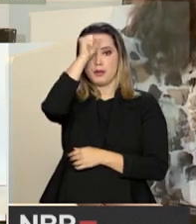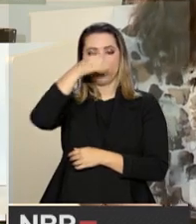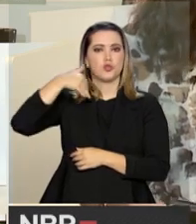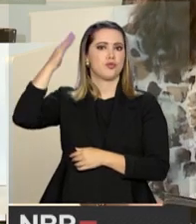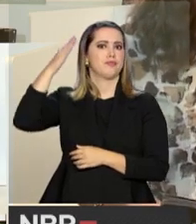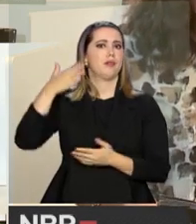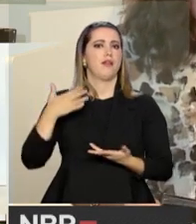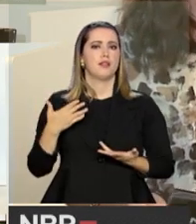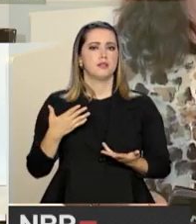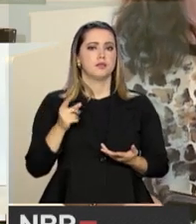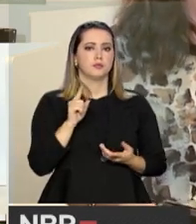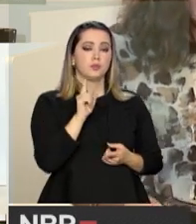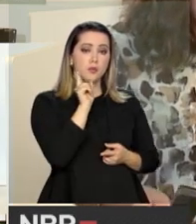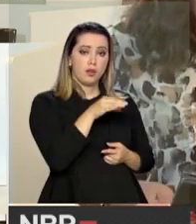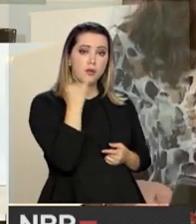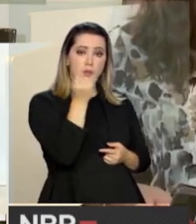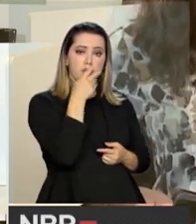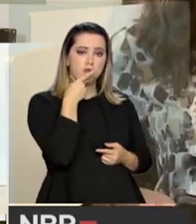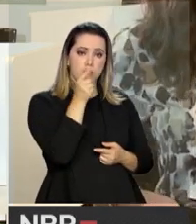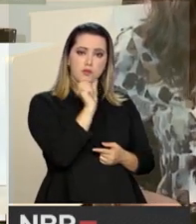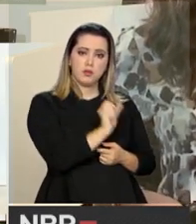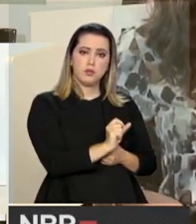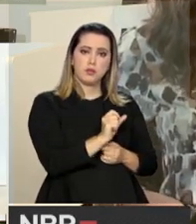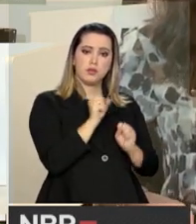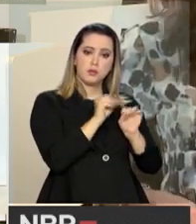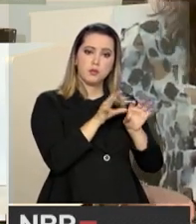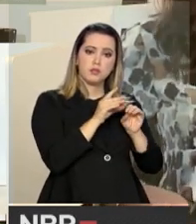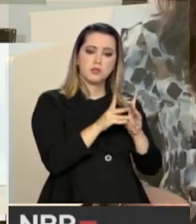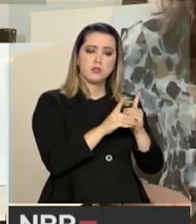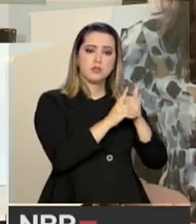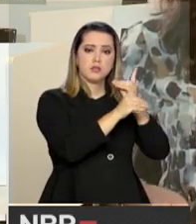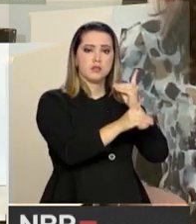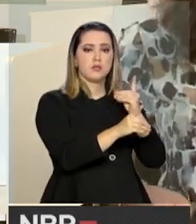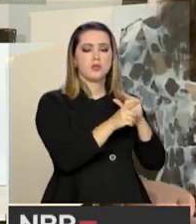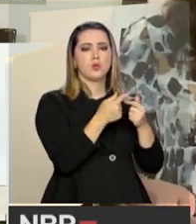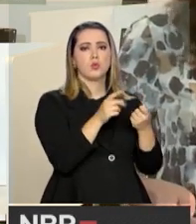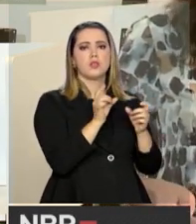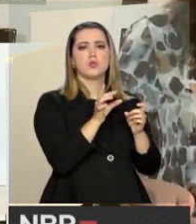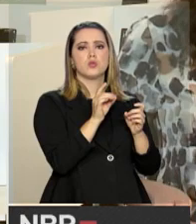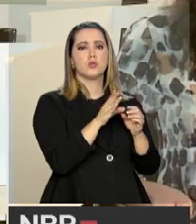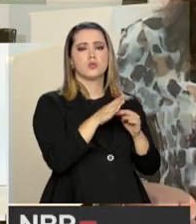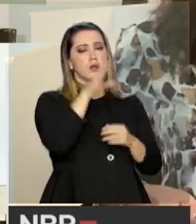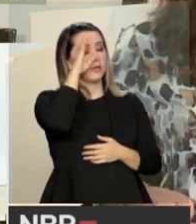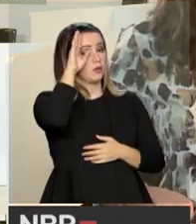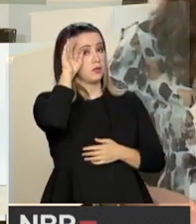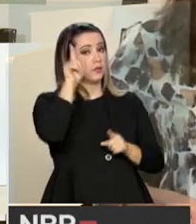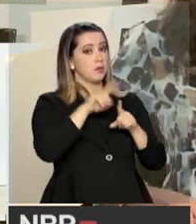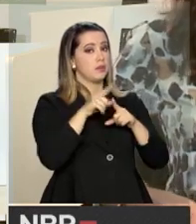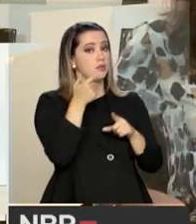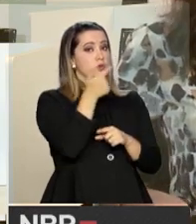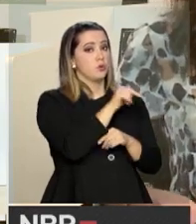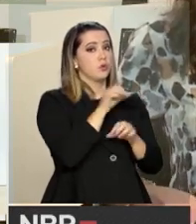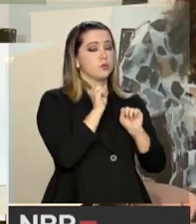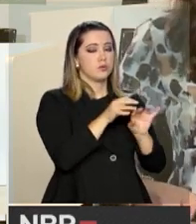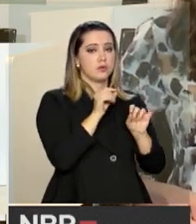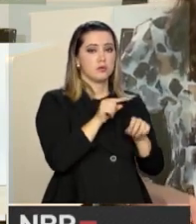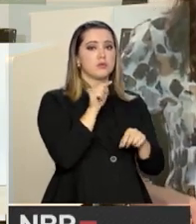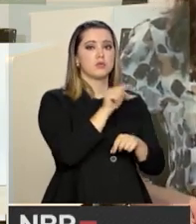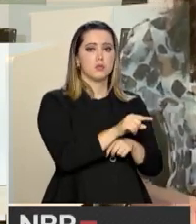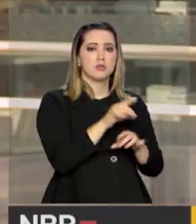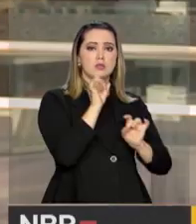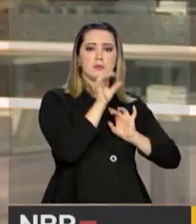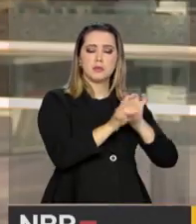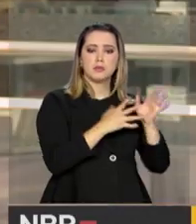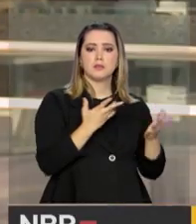É importante a gente, então, ressaltar que a educação à distância não está restrita ao ensino superior, mas também a outros níveis de ensino nessas situações